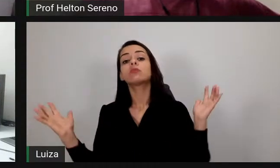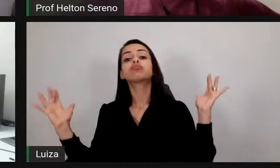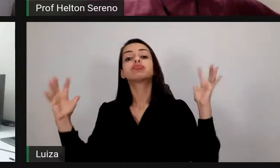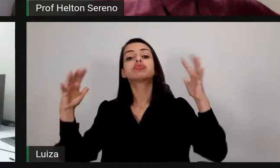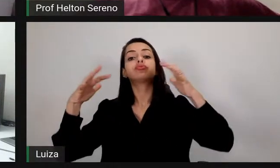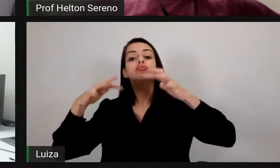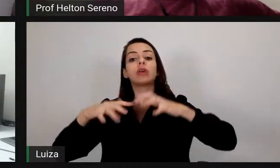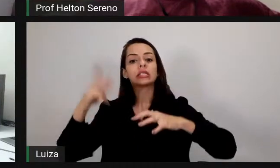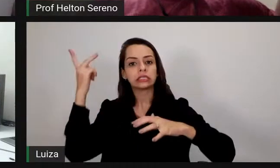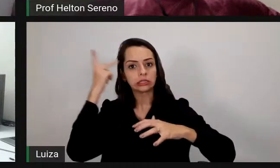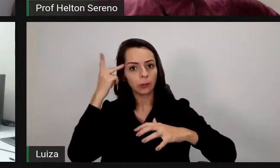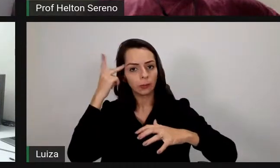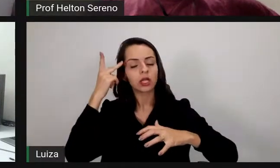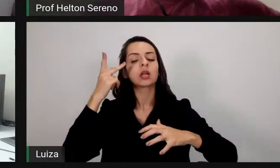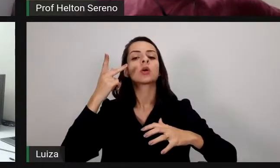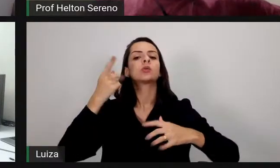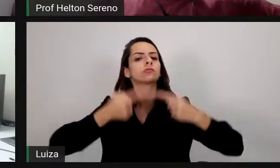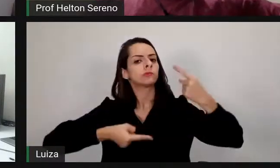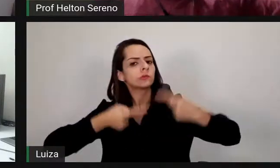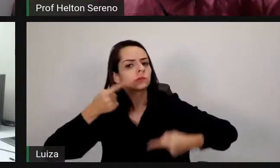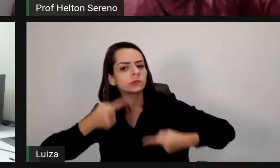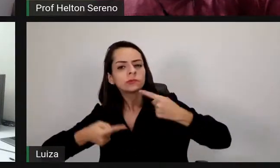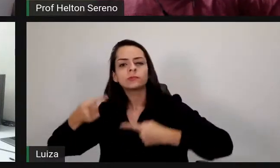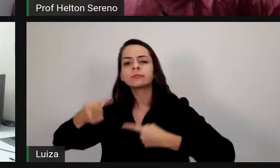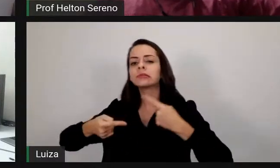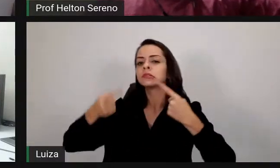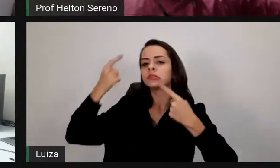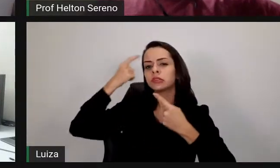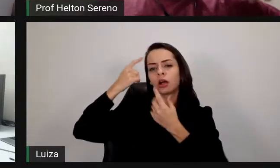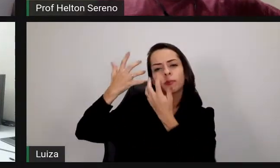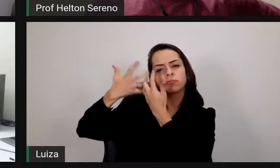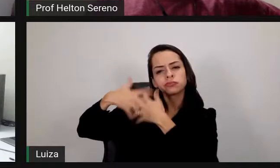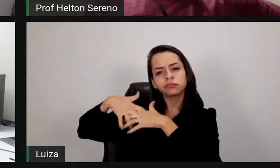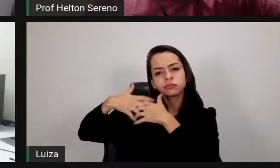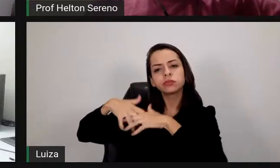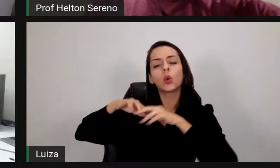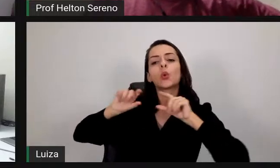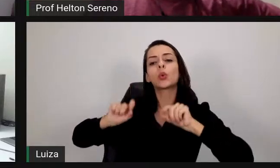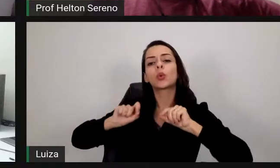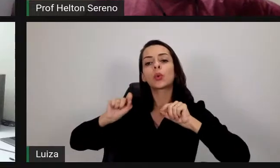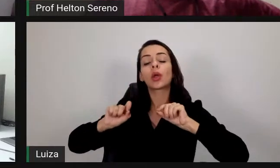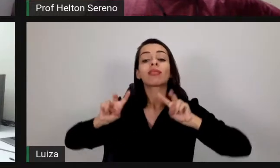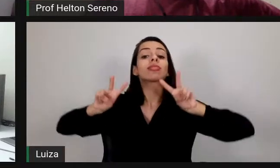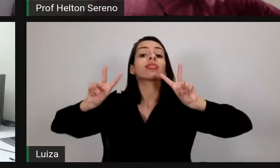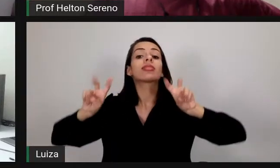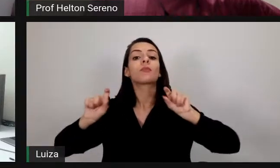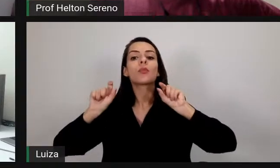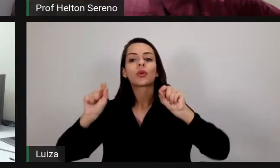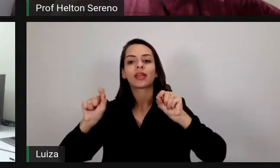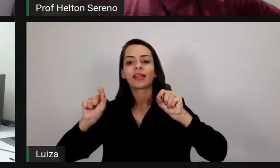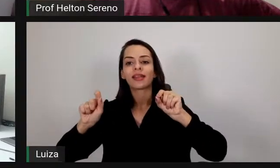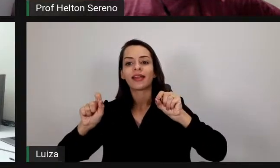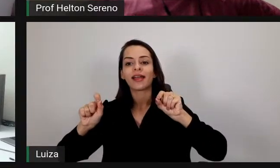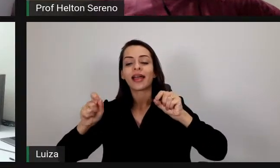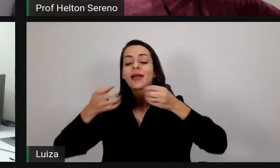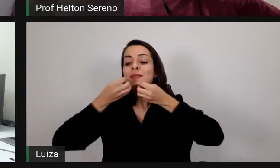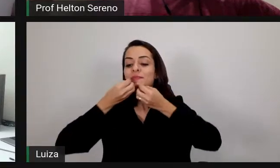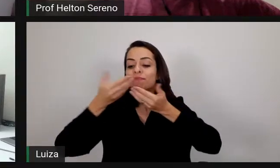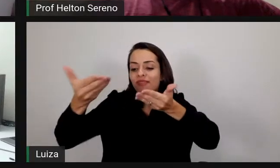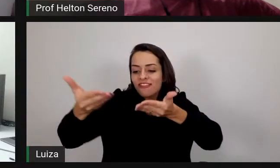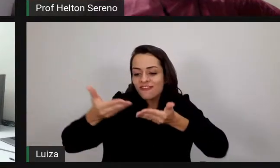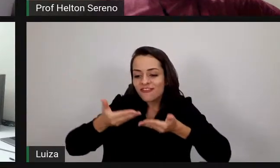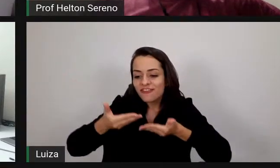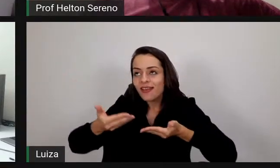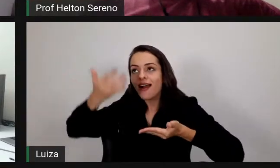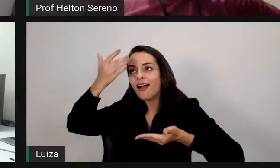pensadores falando sobre o que que eles esperam do amanhã, né, o nome do evento é Bem Vindo ao Amanhã, sobre sustentabilidade, sobre